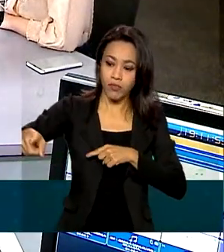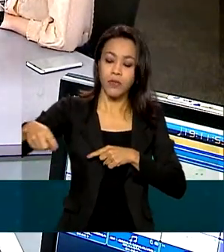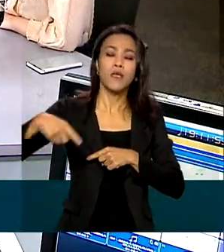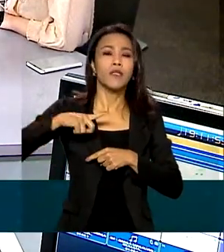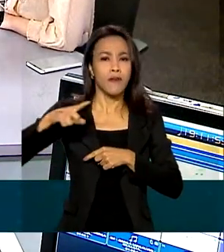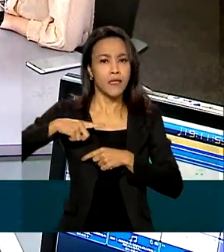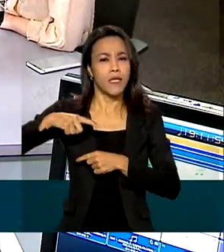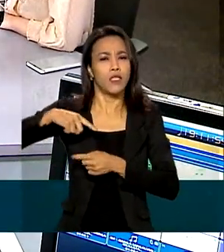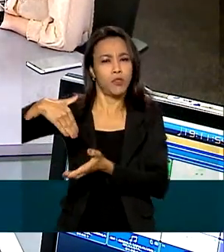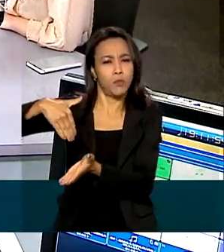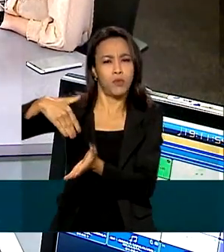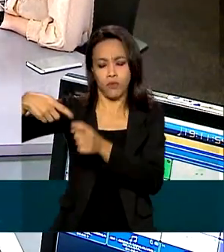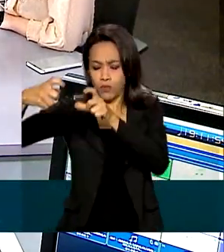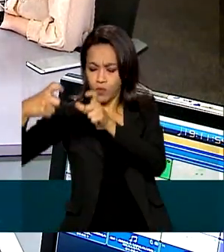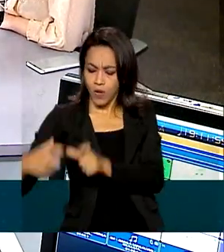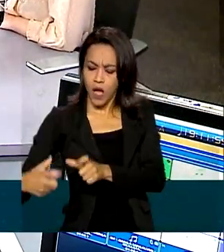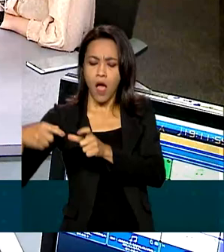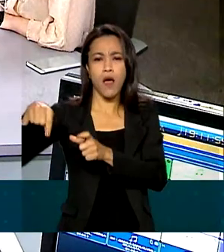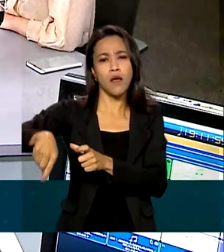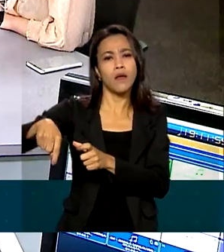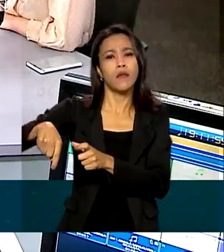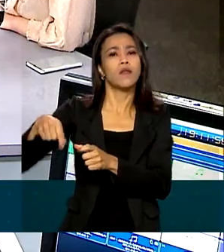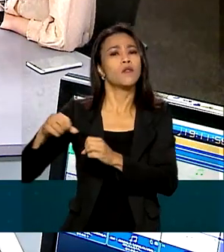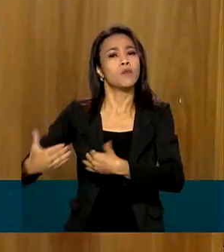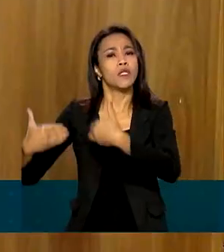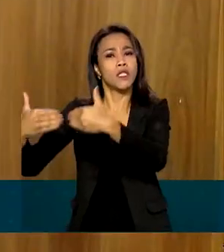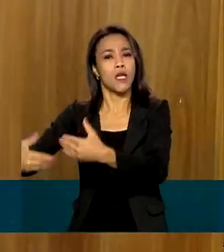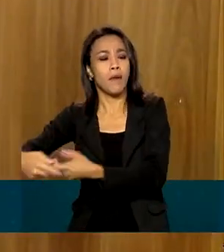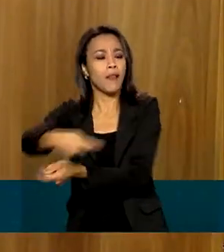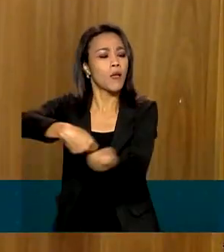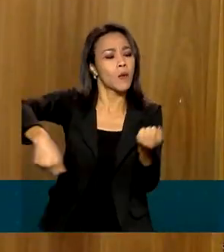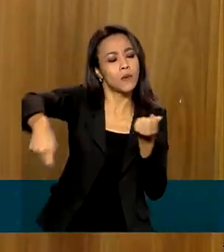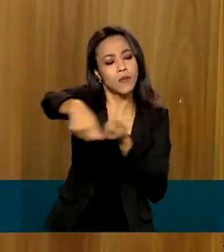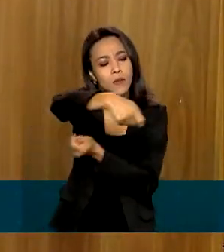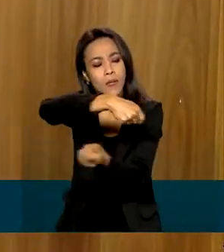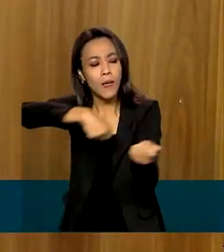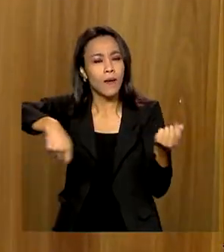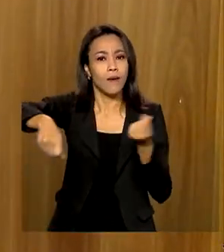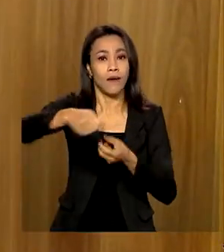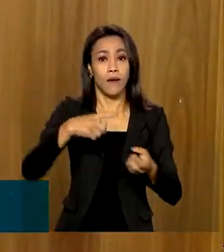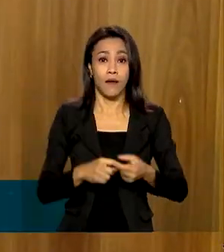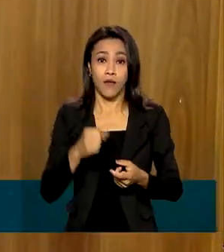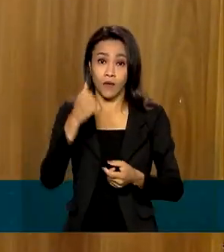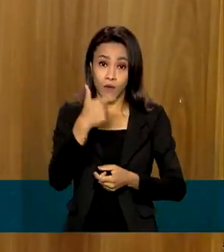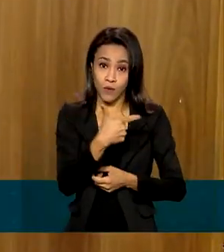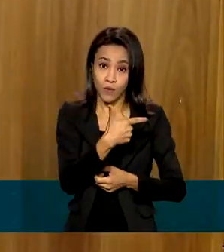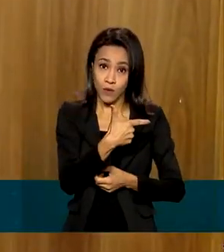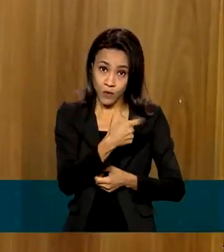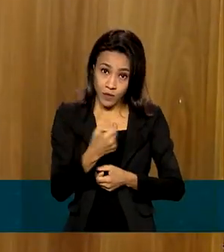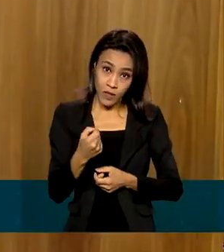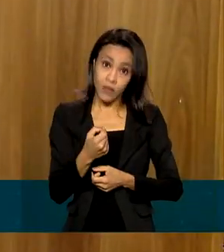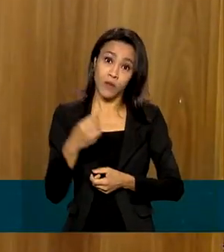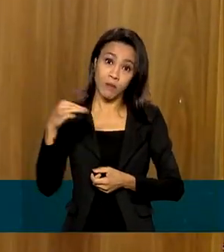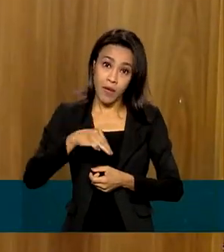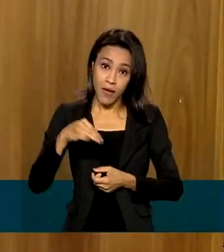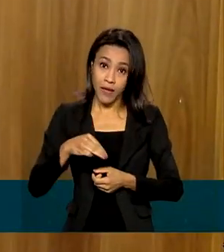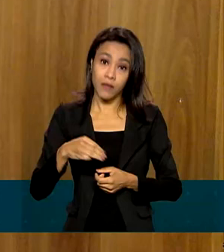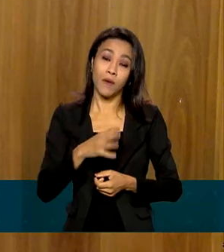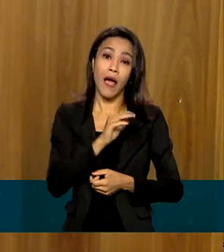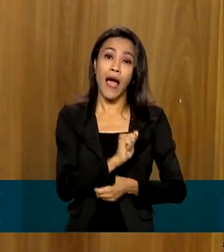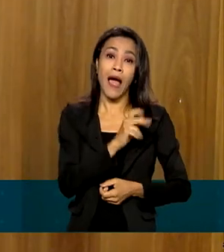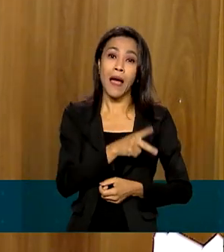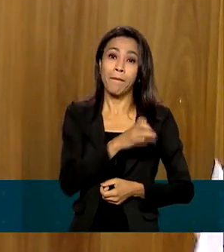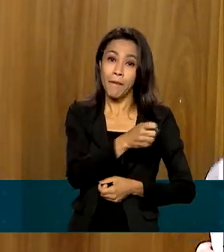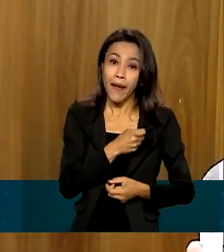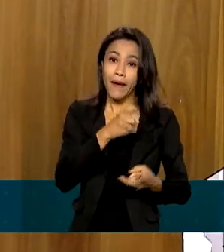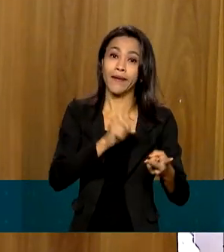que eu vou utilizar para fazer as negociações como chefe da Delegação Brasileira. 200 metros quadrados, a Apex, CNI, a CNA